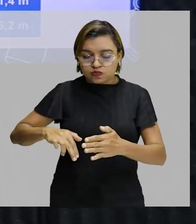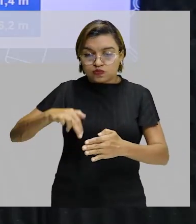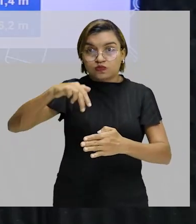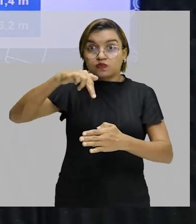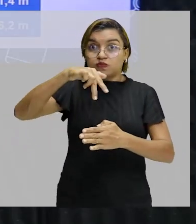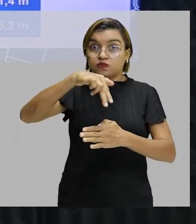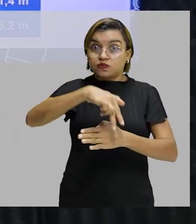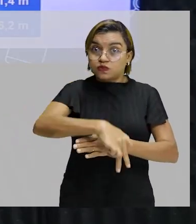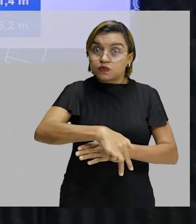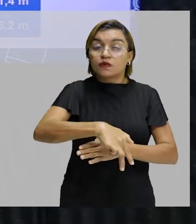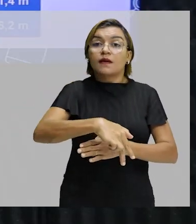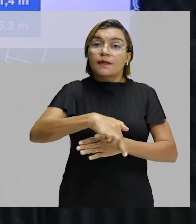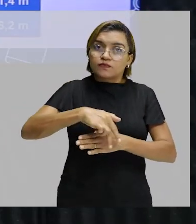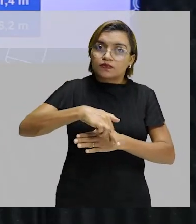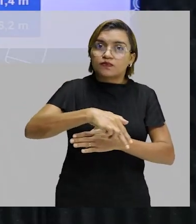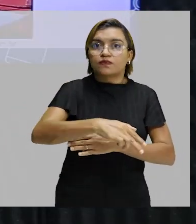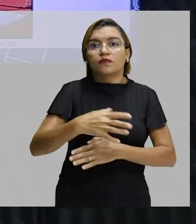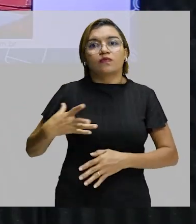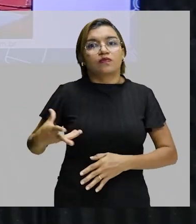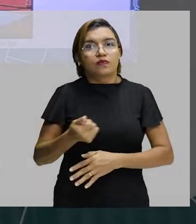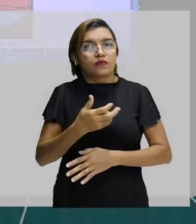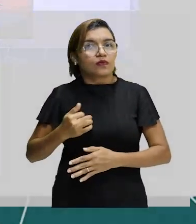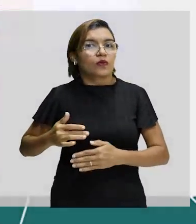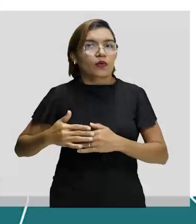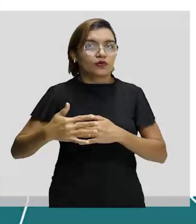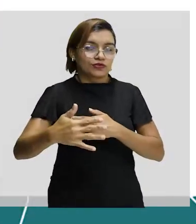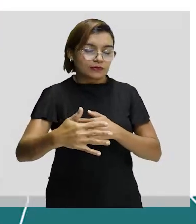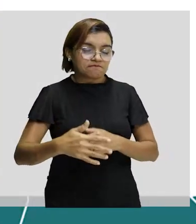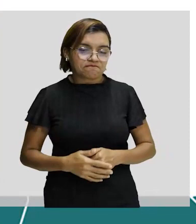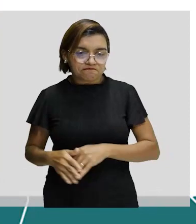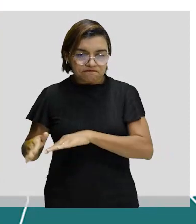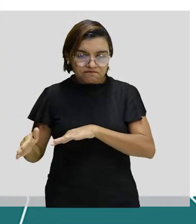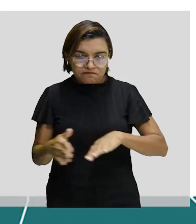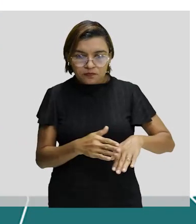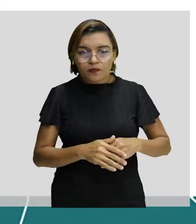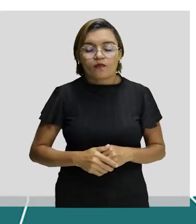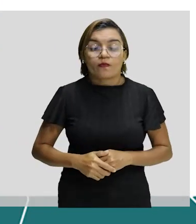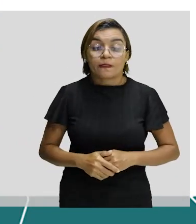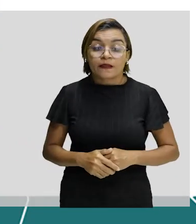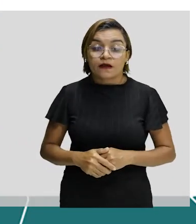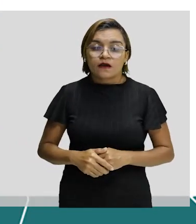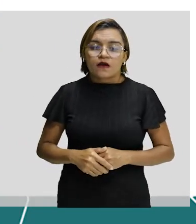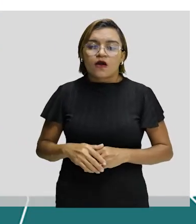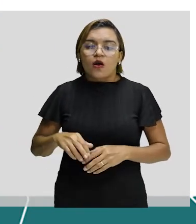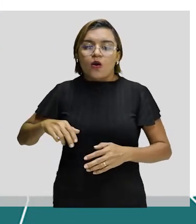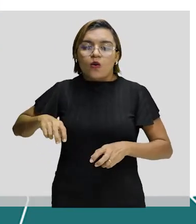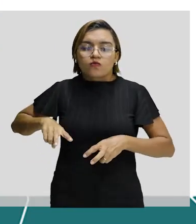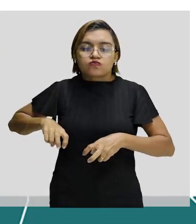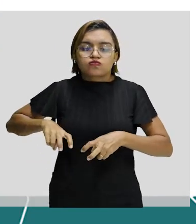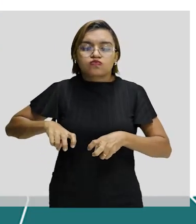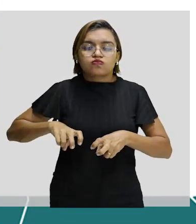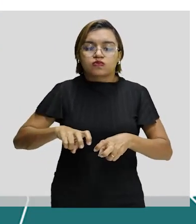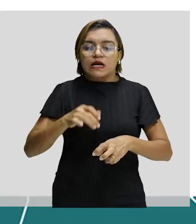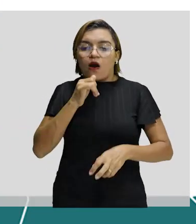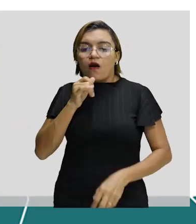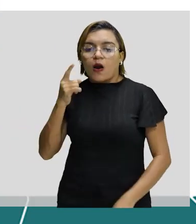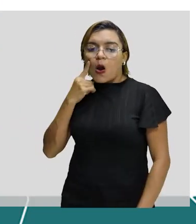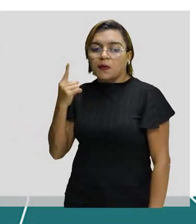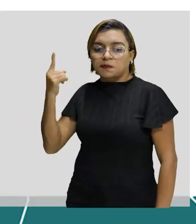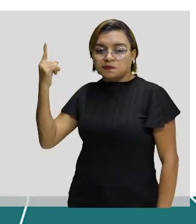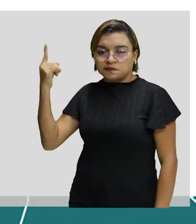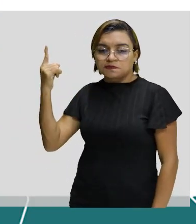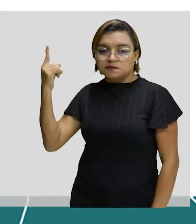a sua aceleração contínua. corridas com obstáculos. Está aqui a imagem, ela